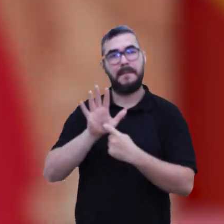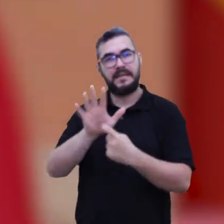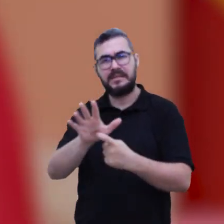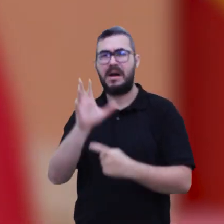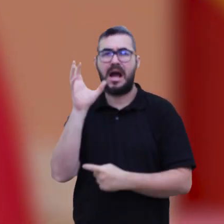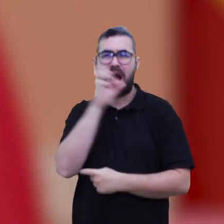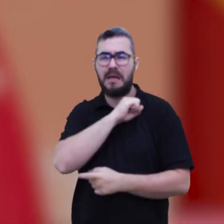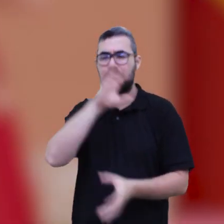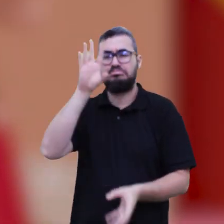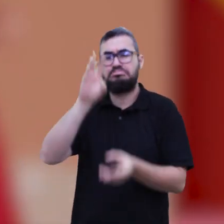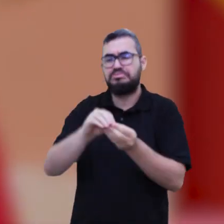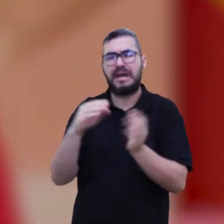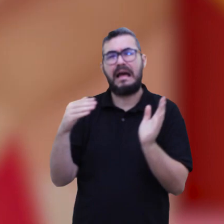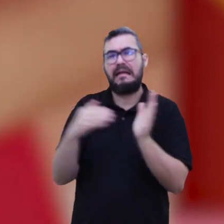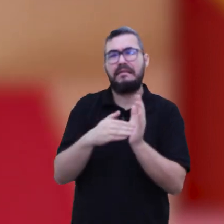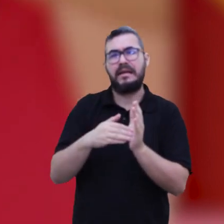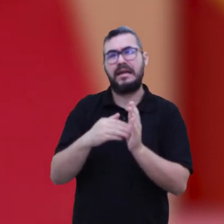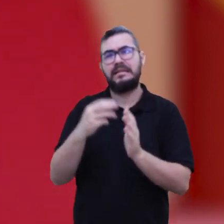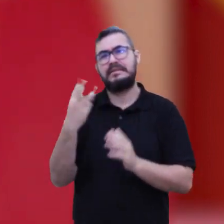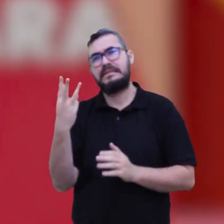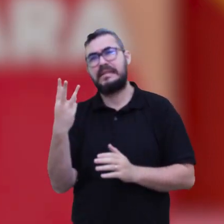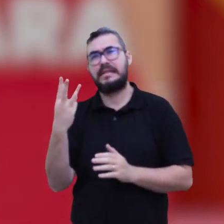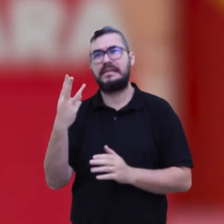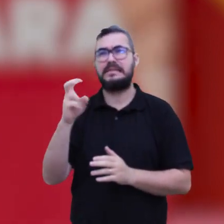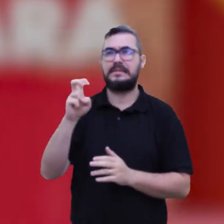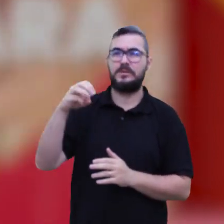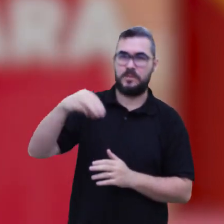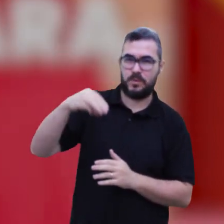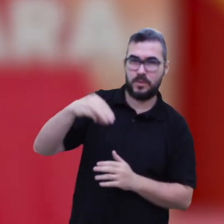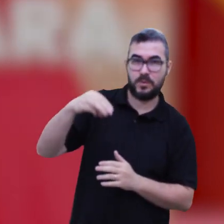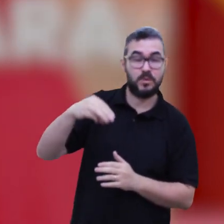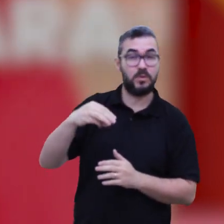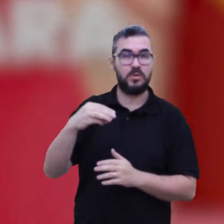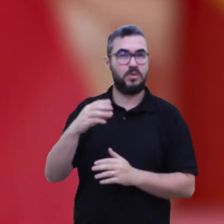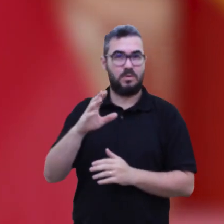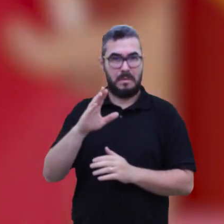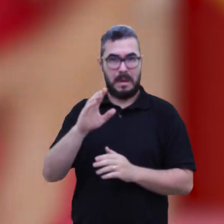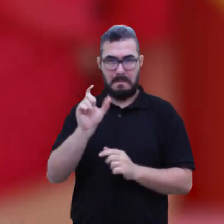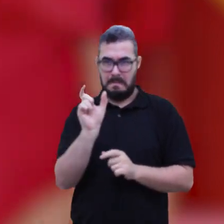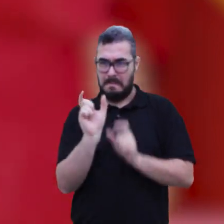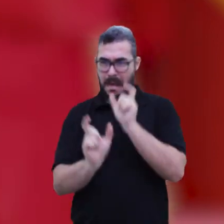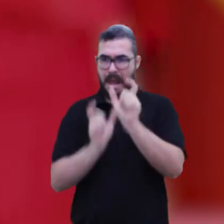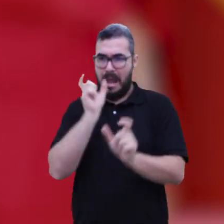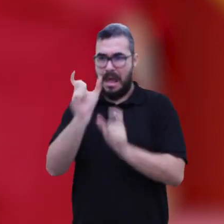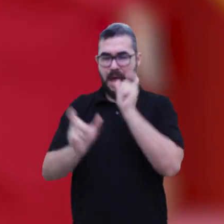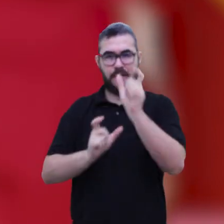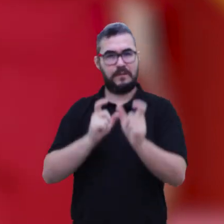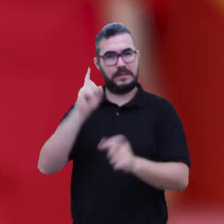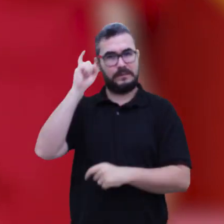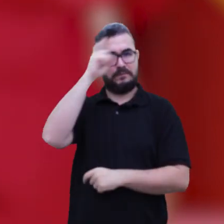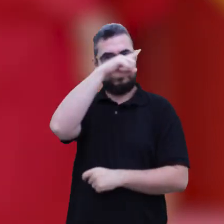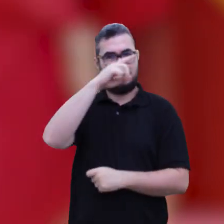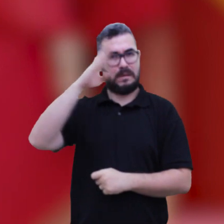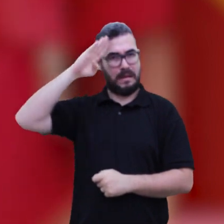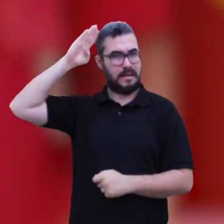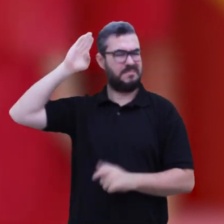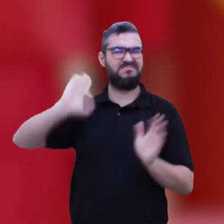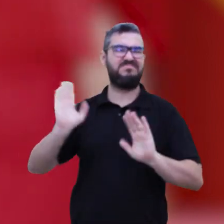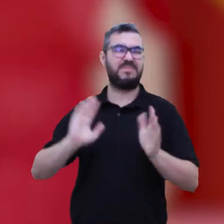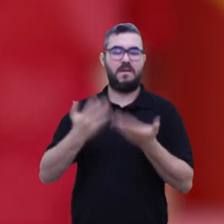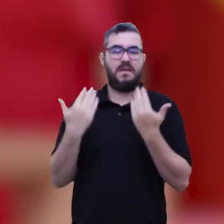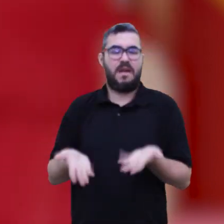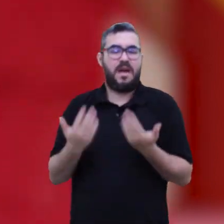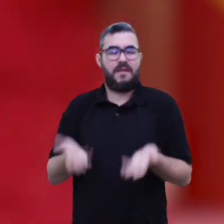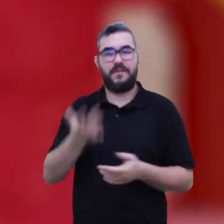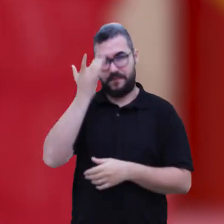de 3 até no máximo 5 minutos, montada com uma linguagem muito simples, de forma muito clara, e fuja dos termos científicos, para que pessoas